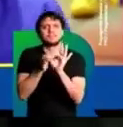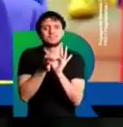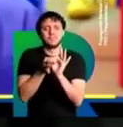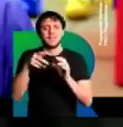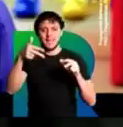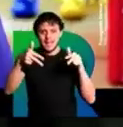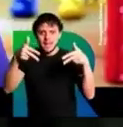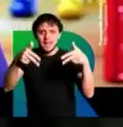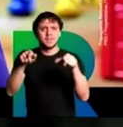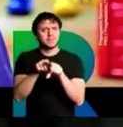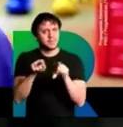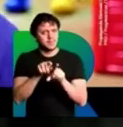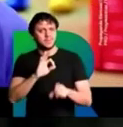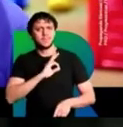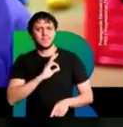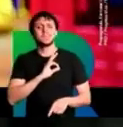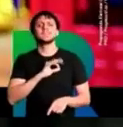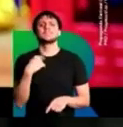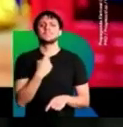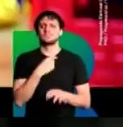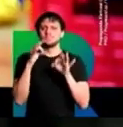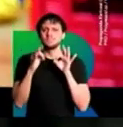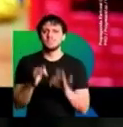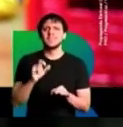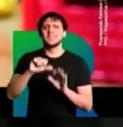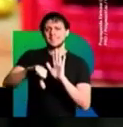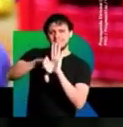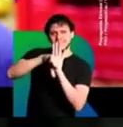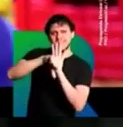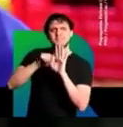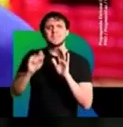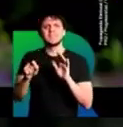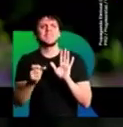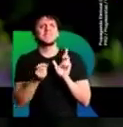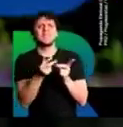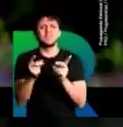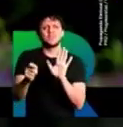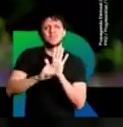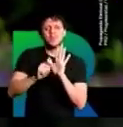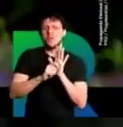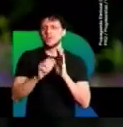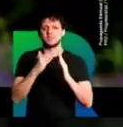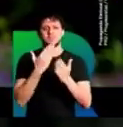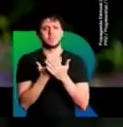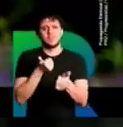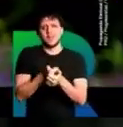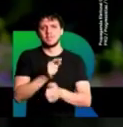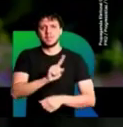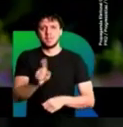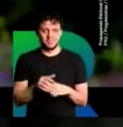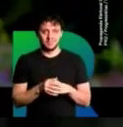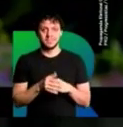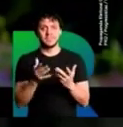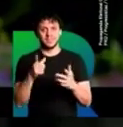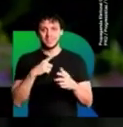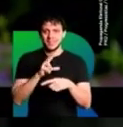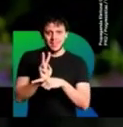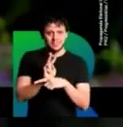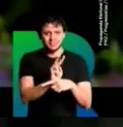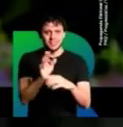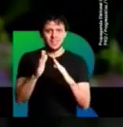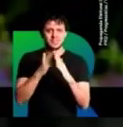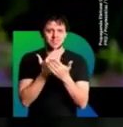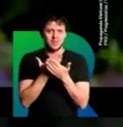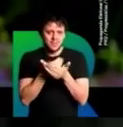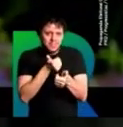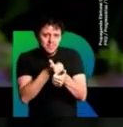e com a polícia. Vamos garantir crime traficante longe das escolas. Tendo a ronda escolar, certamente a comunidade,